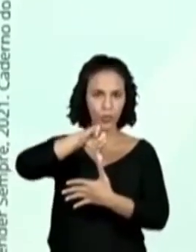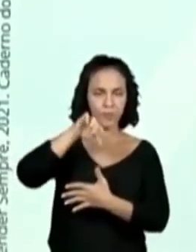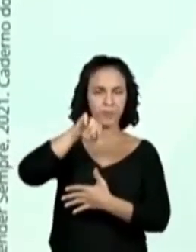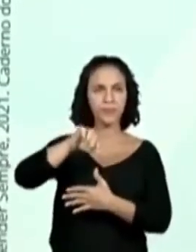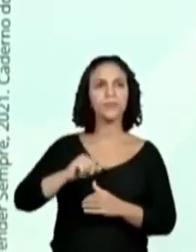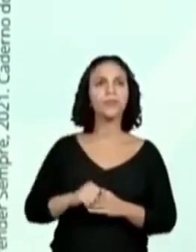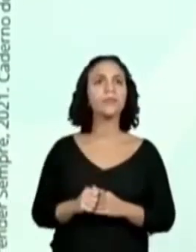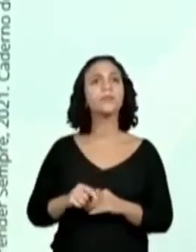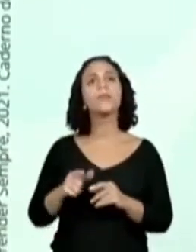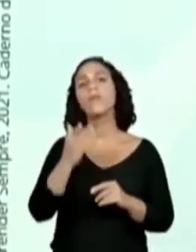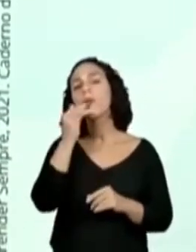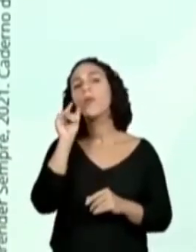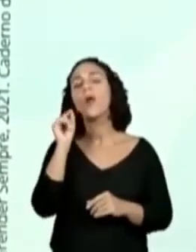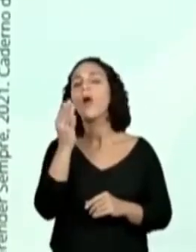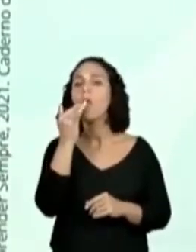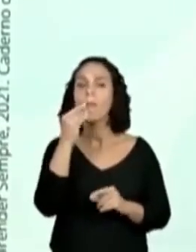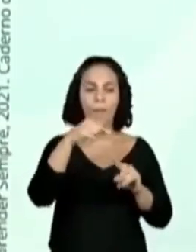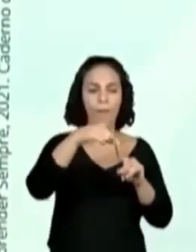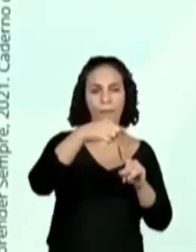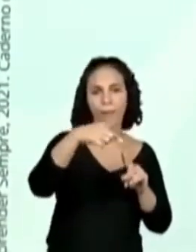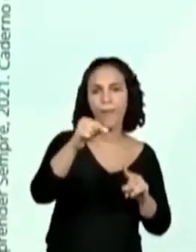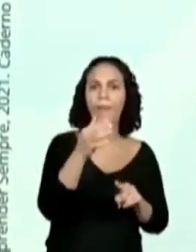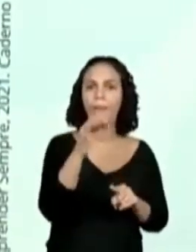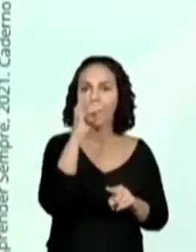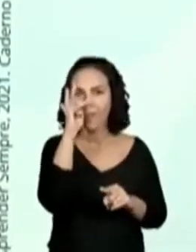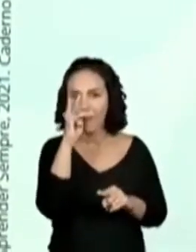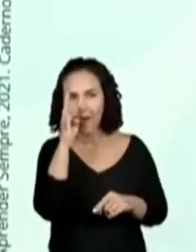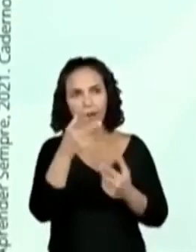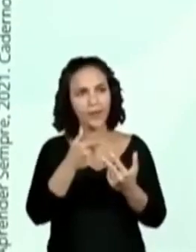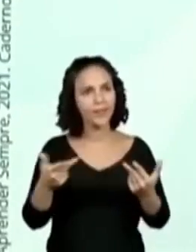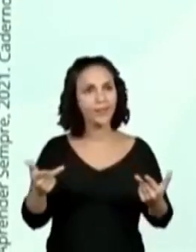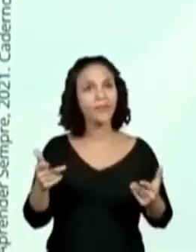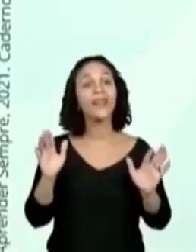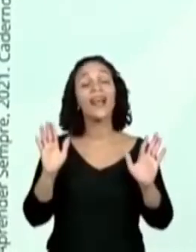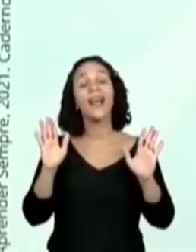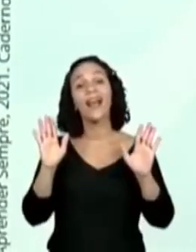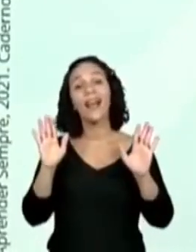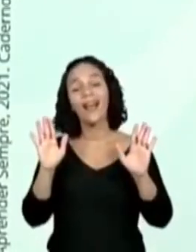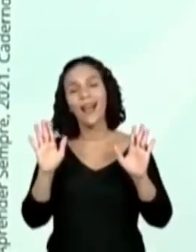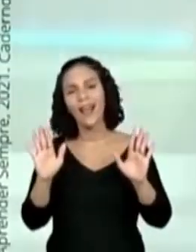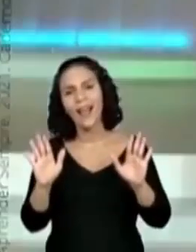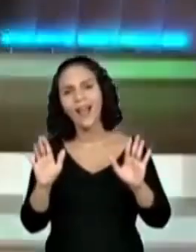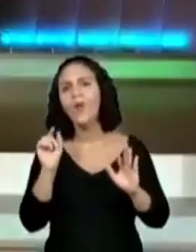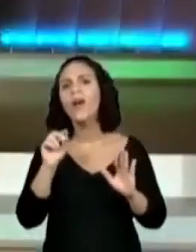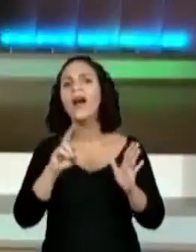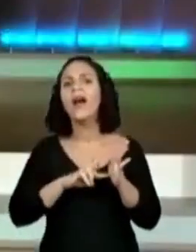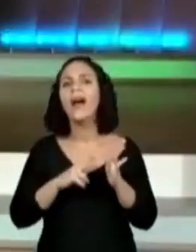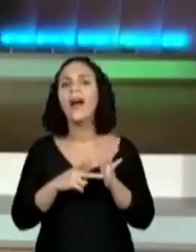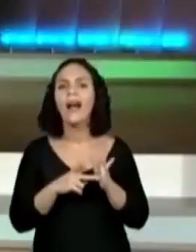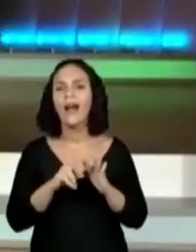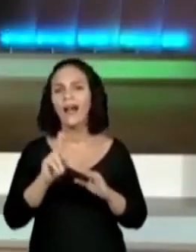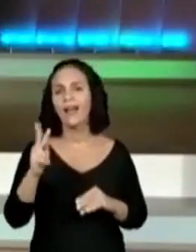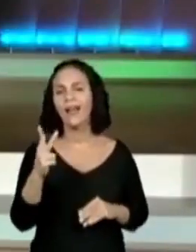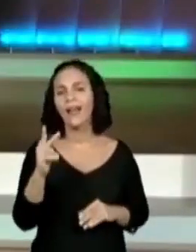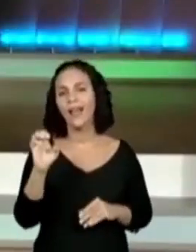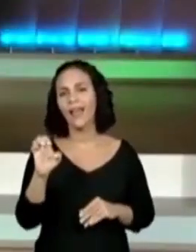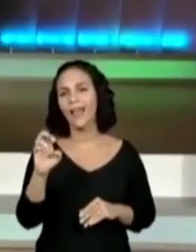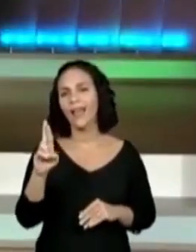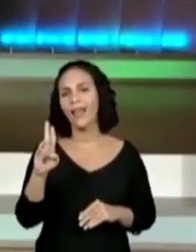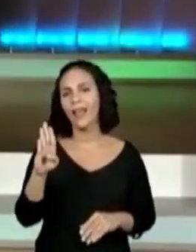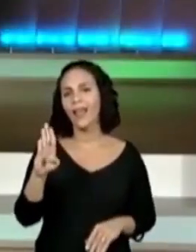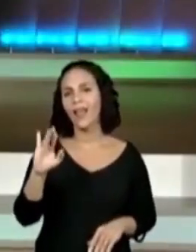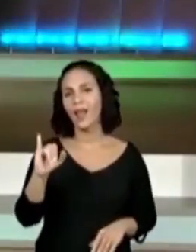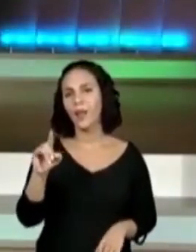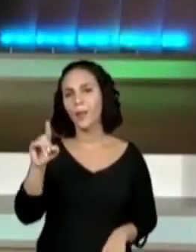Hábitos alimentares. É um herbívoro. Ah, deixa eu parar aqui. Deixa eu parar aqui. O que é um herbívoro, hein? Vocês sabem o que é um